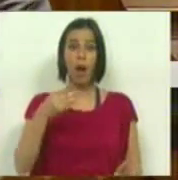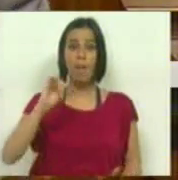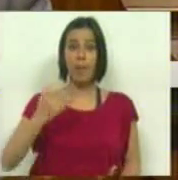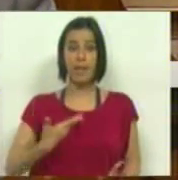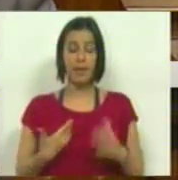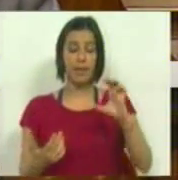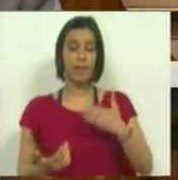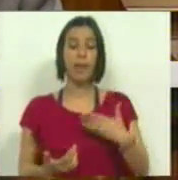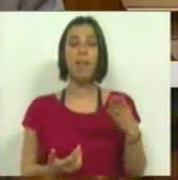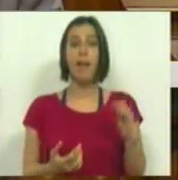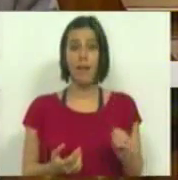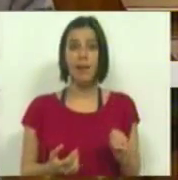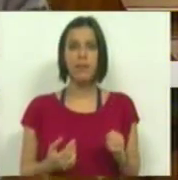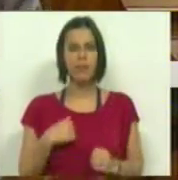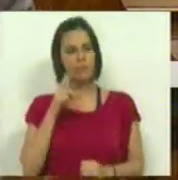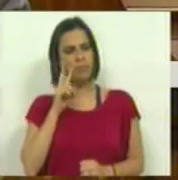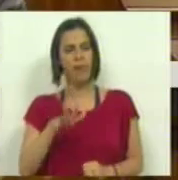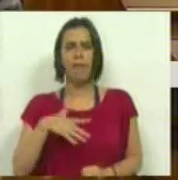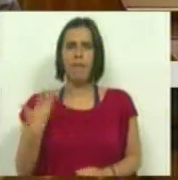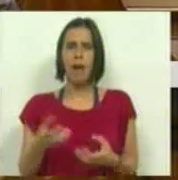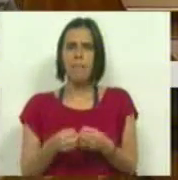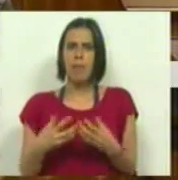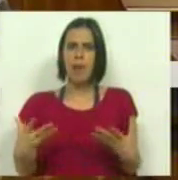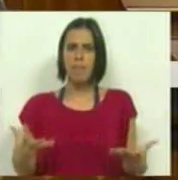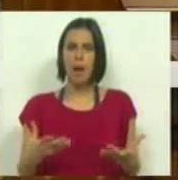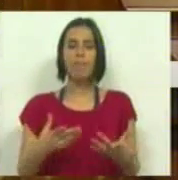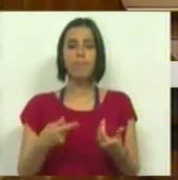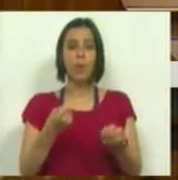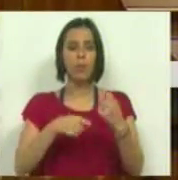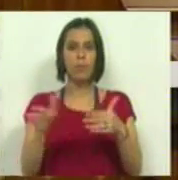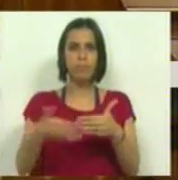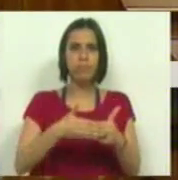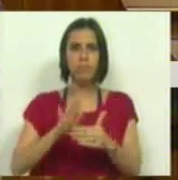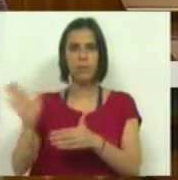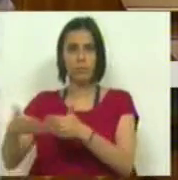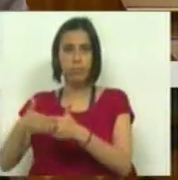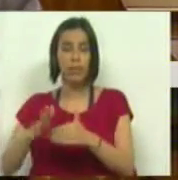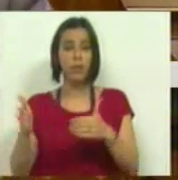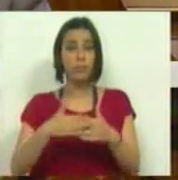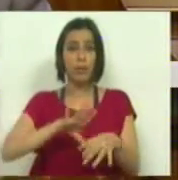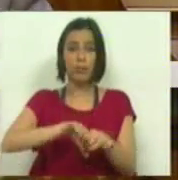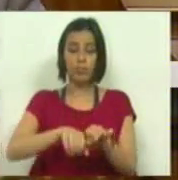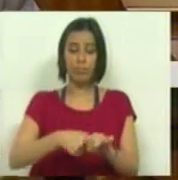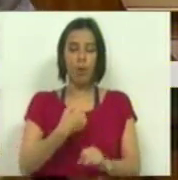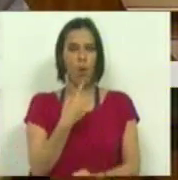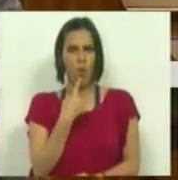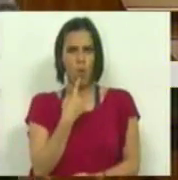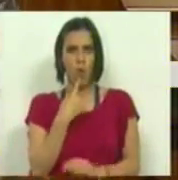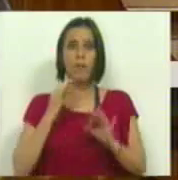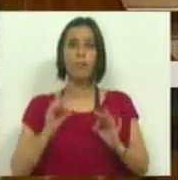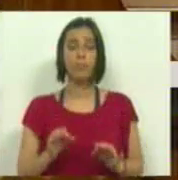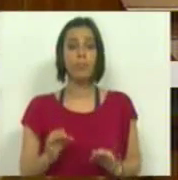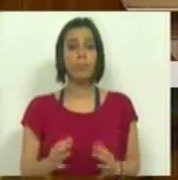PSD e CDS, nós vemos cada vez mais comércio a encerrar. E o descalabro é imenso.